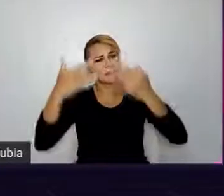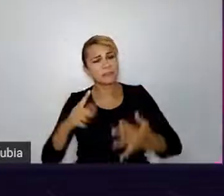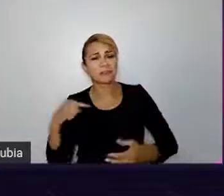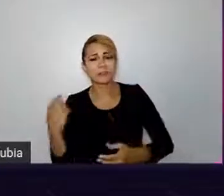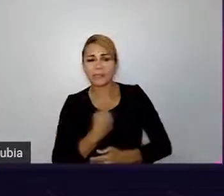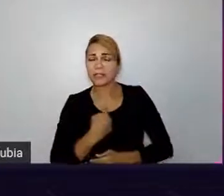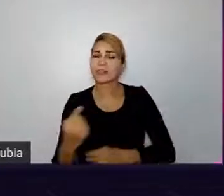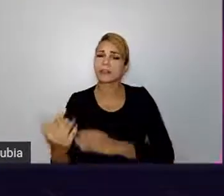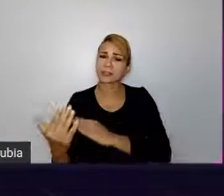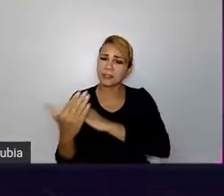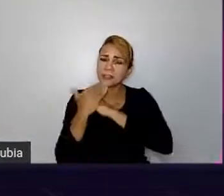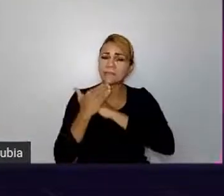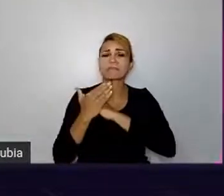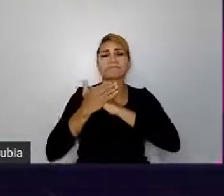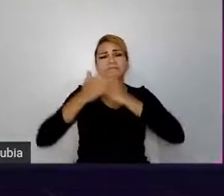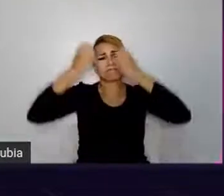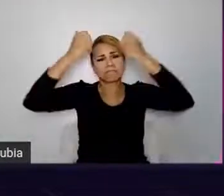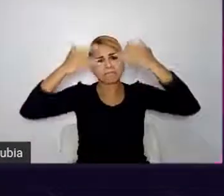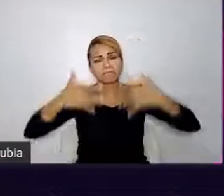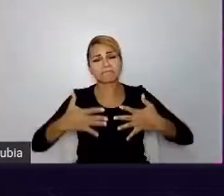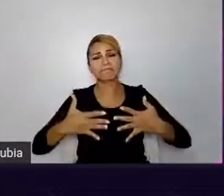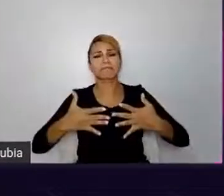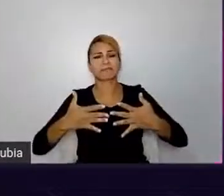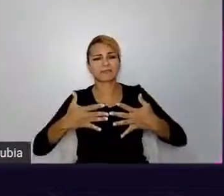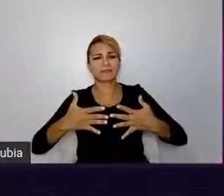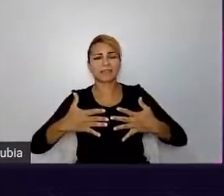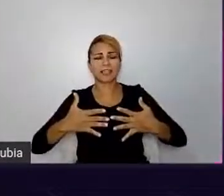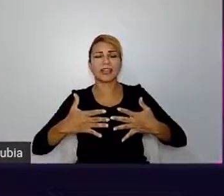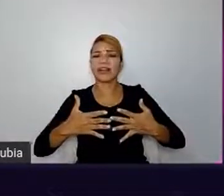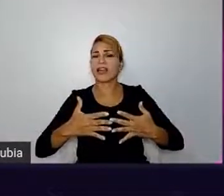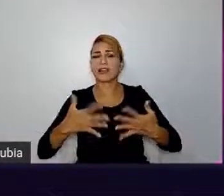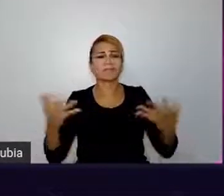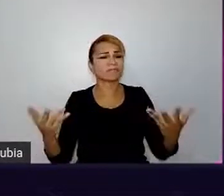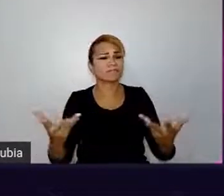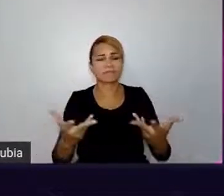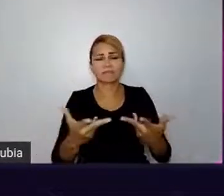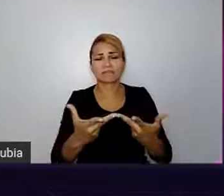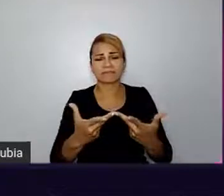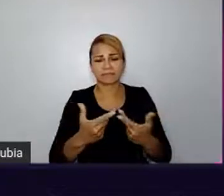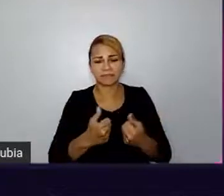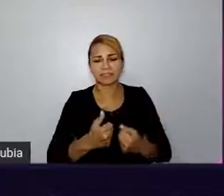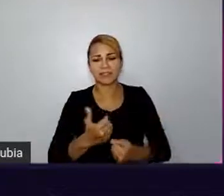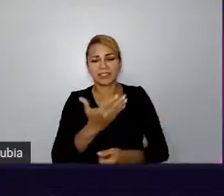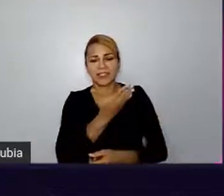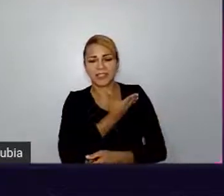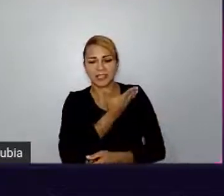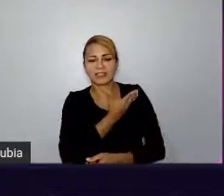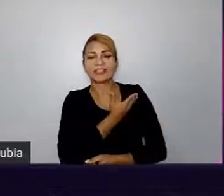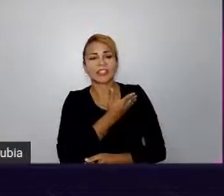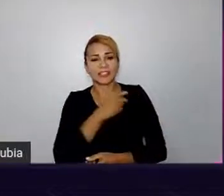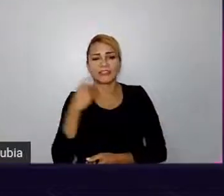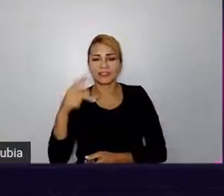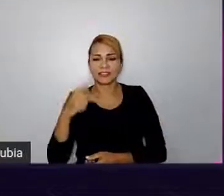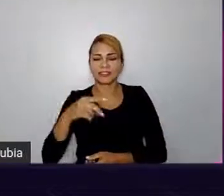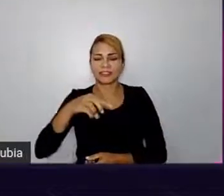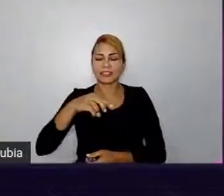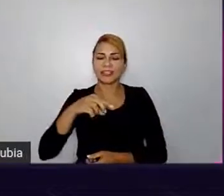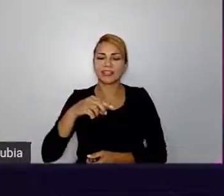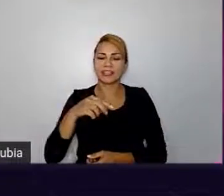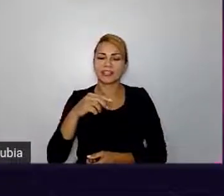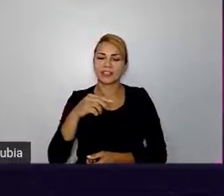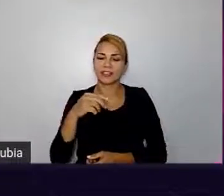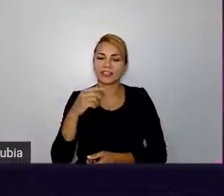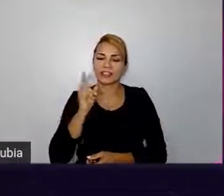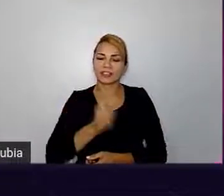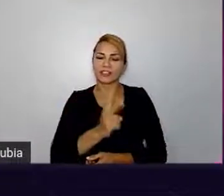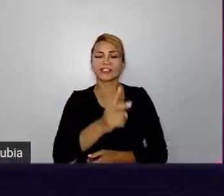uma coisa realmente extraordinária, acho que esse apelo que você fez para a gente continuar conversando é uma coisa